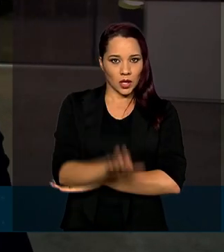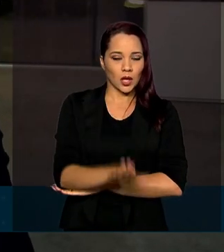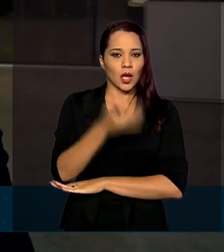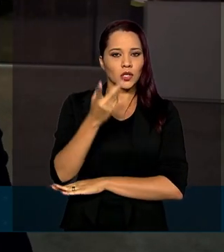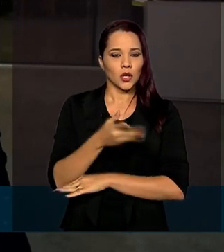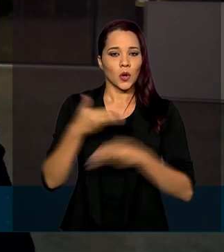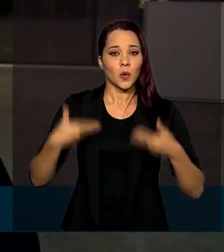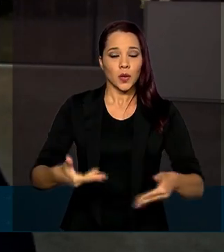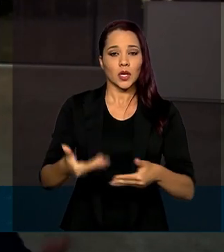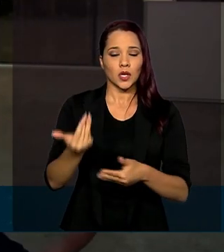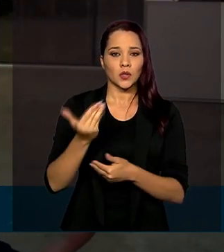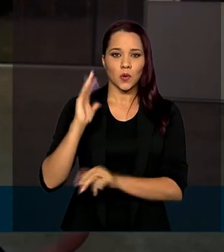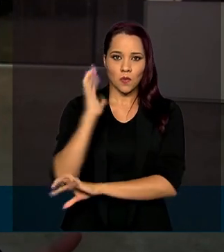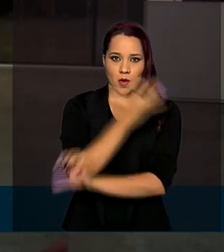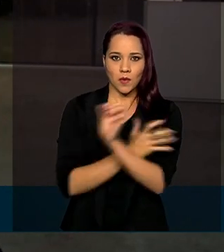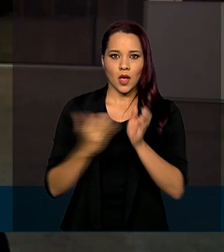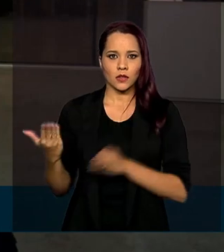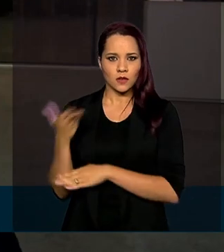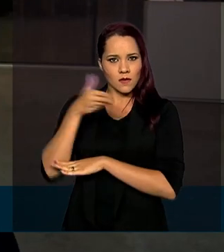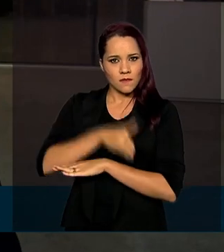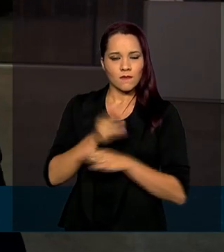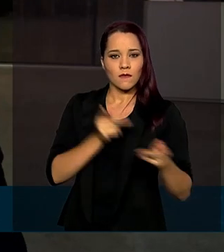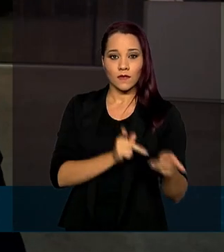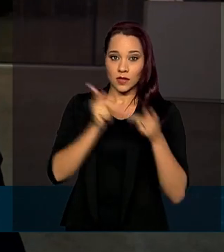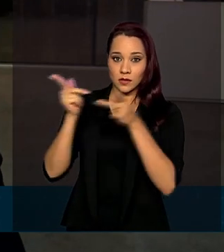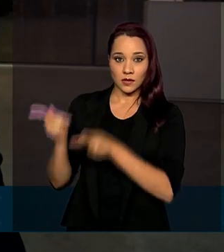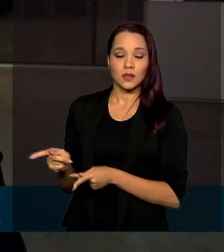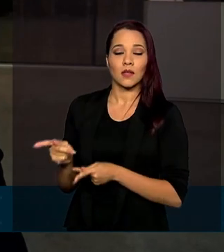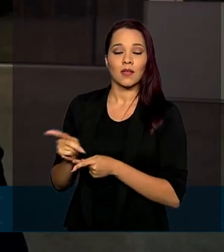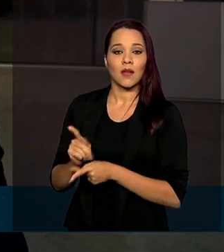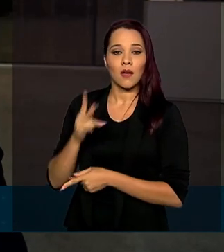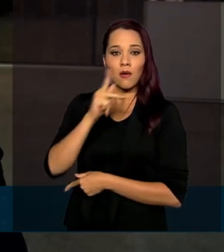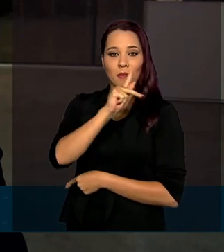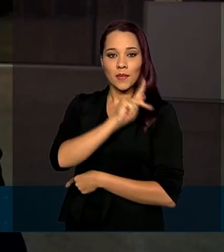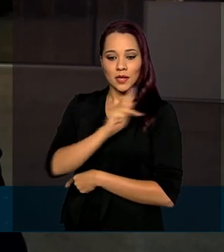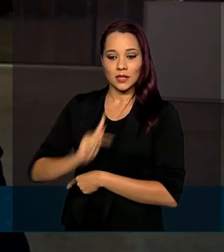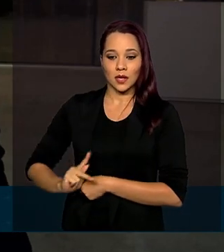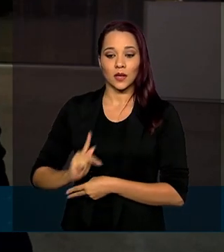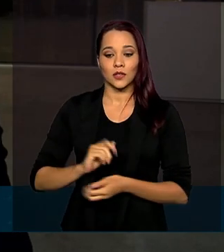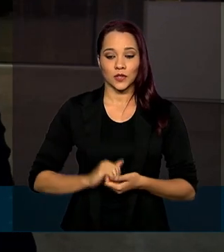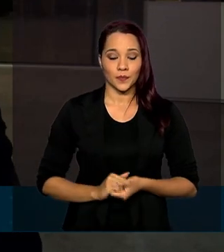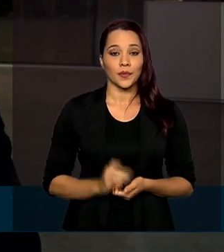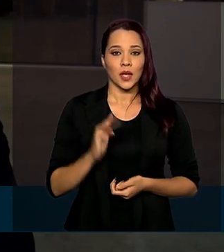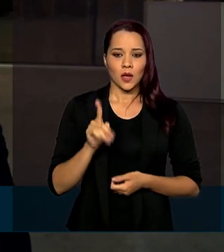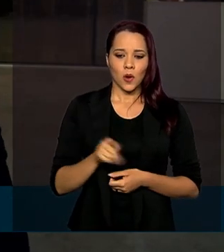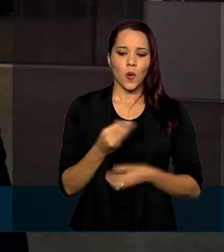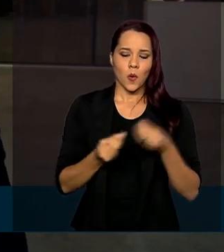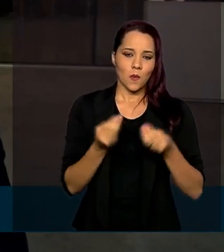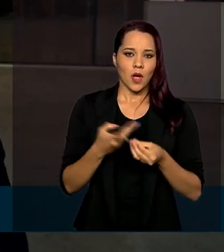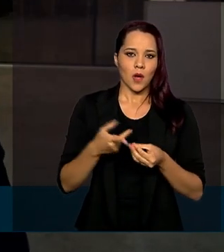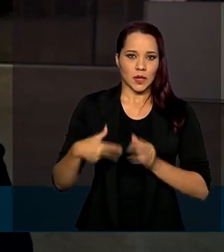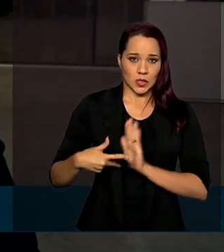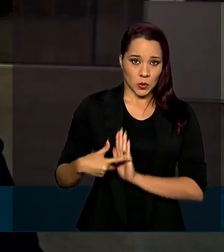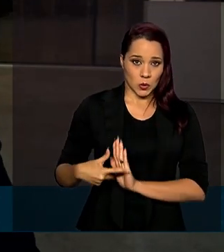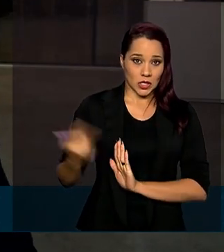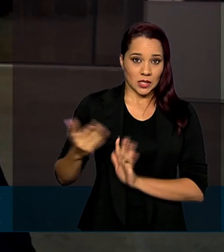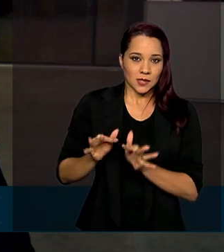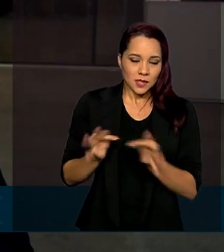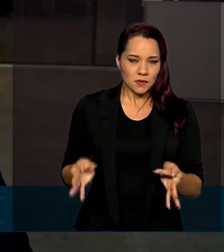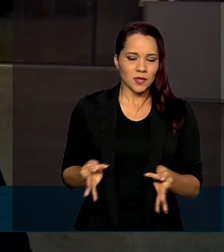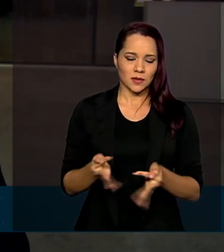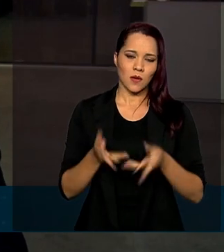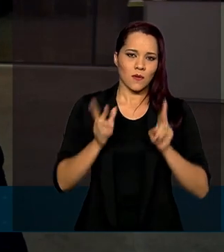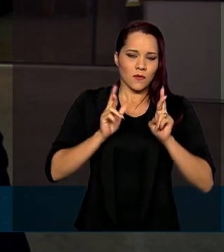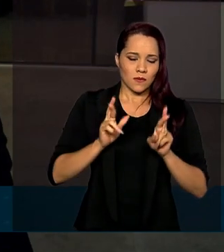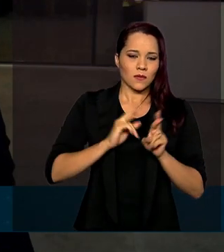Ricardo Salles, entrou aqui no hospital para fazer uma visita ao presidente. Por ser considerado uma cirurgia simples, a expectativa é